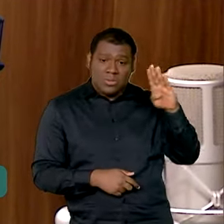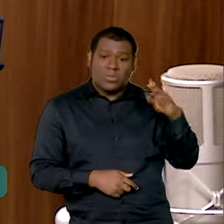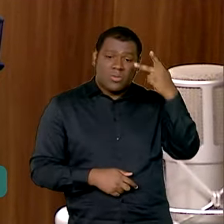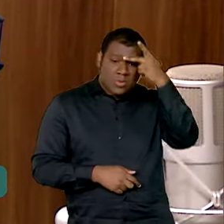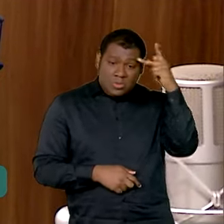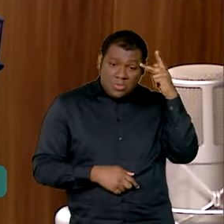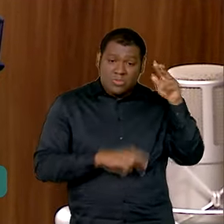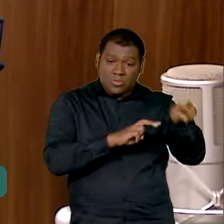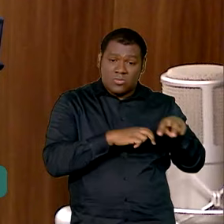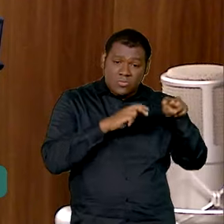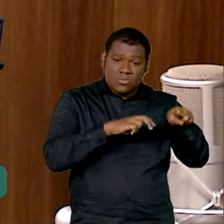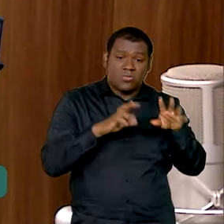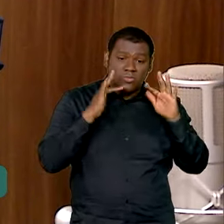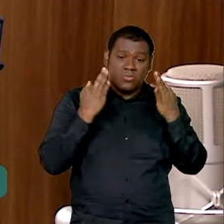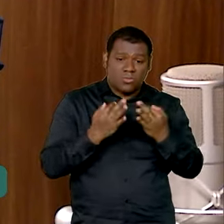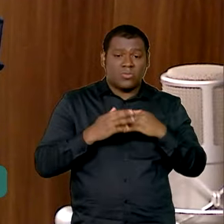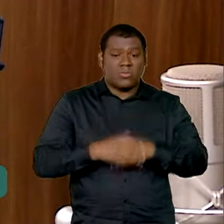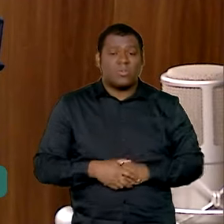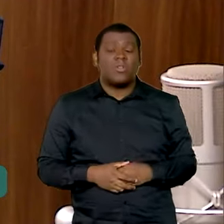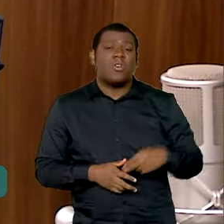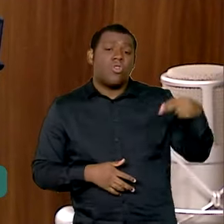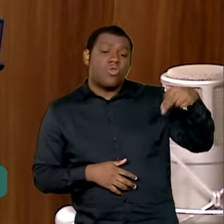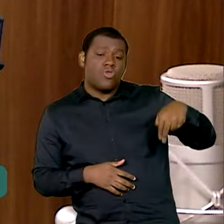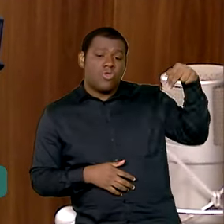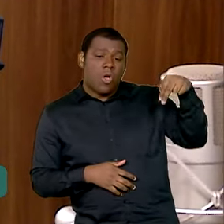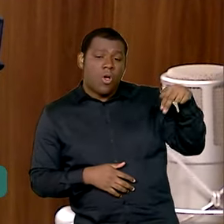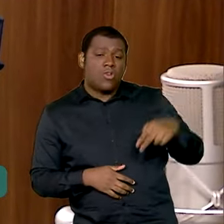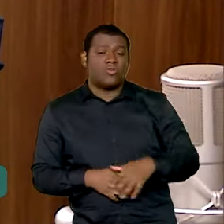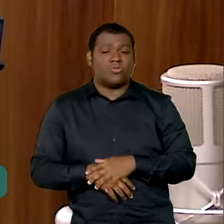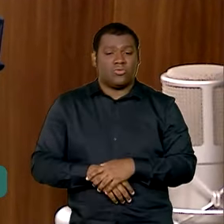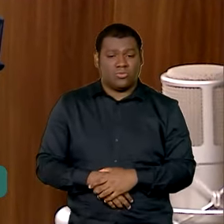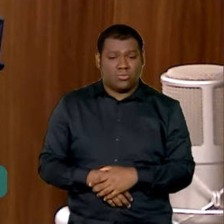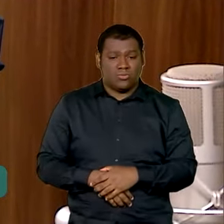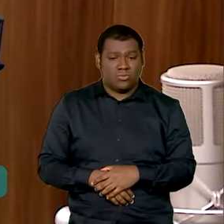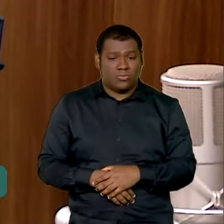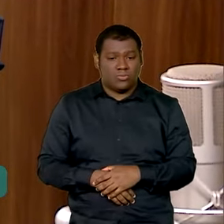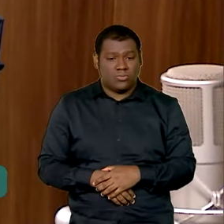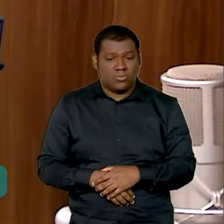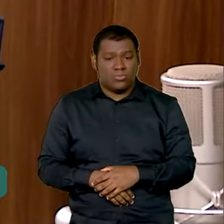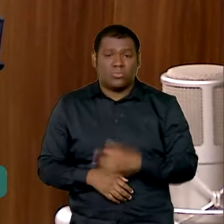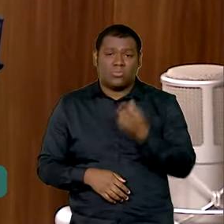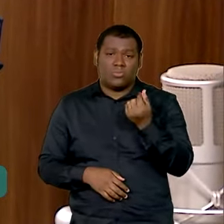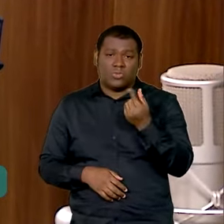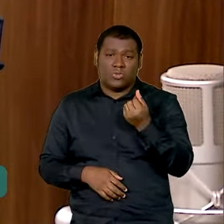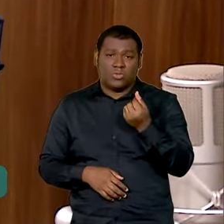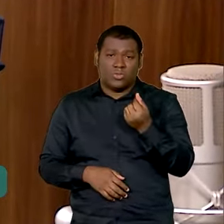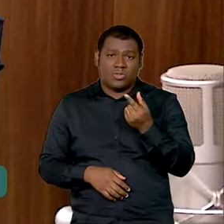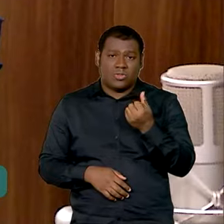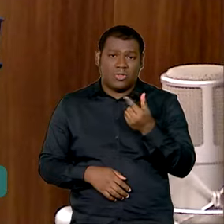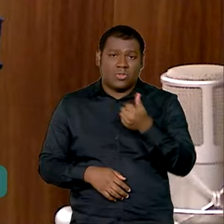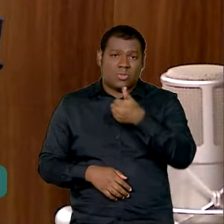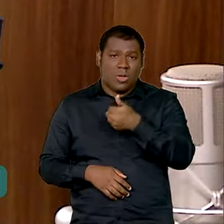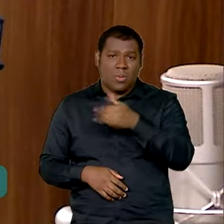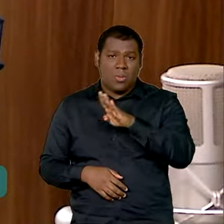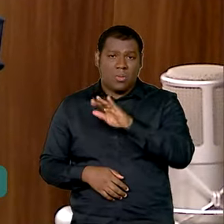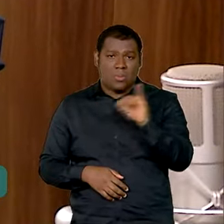pequeno o Norte já vão ter 1 bilhão e 200 milhões de reais de crédito